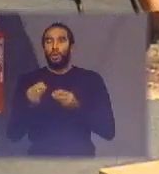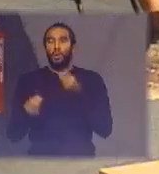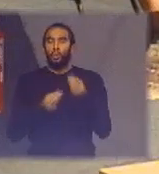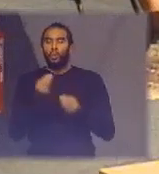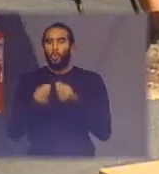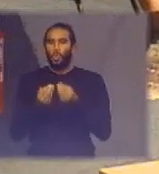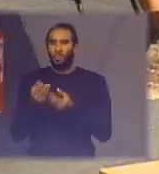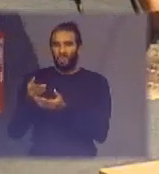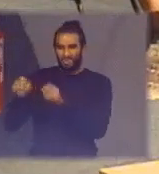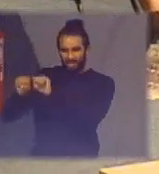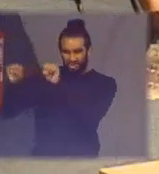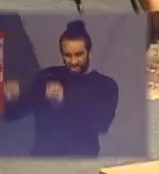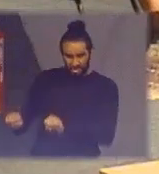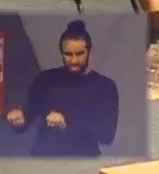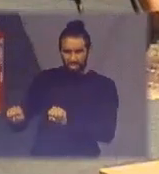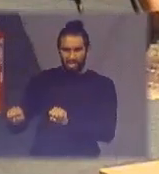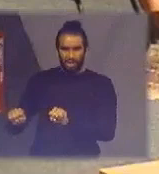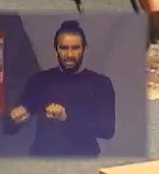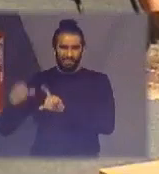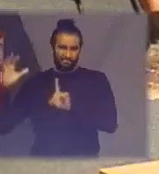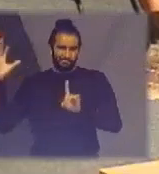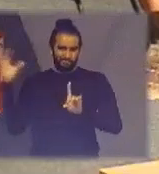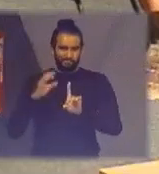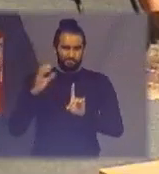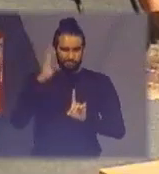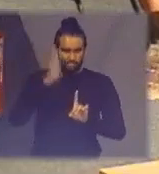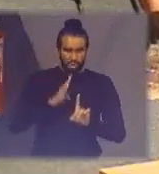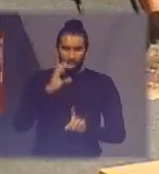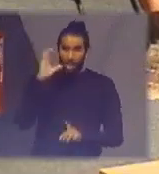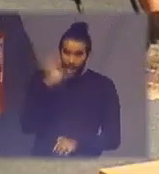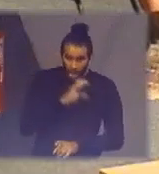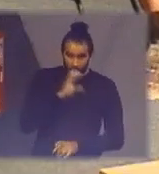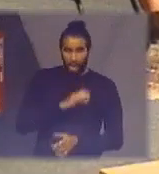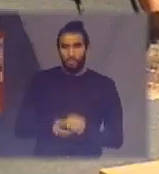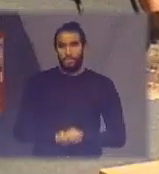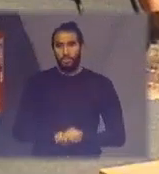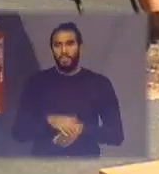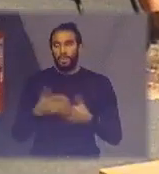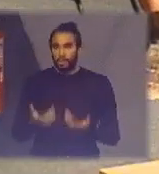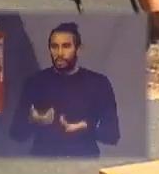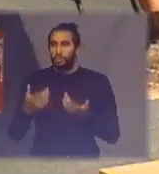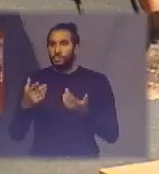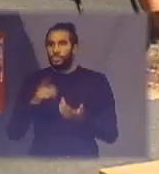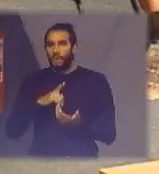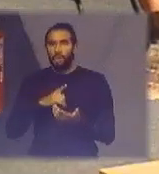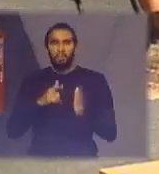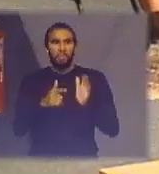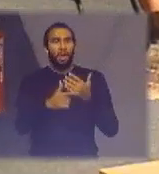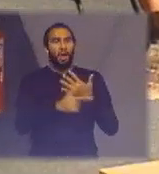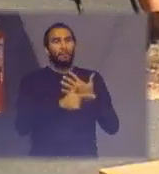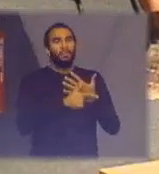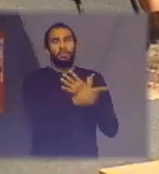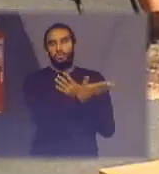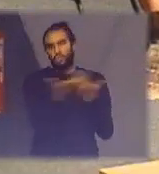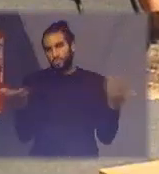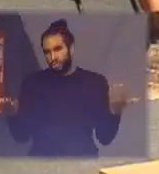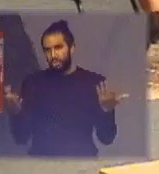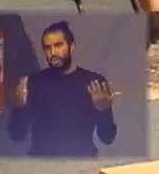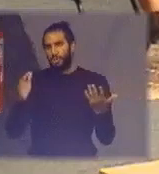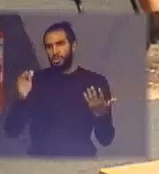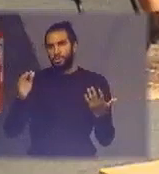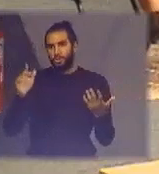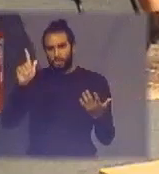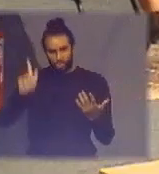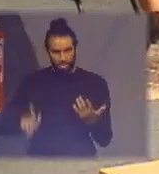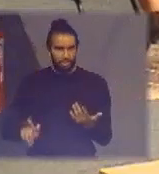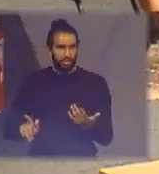inteiro de uma forma mais eficiente aí que entra o papel de uma entidade gestora que os meus associados